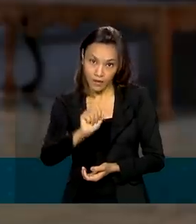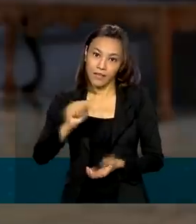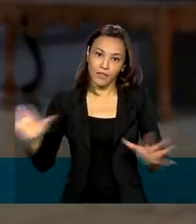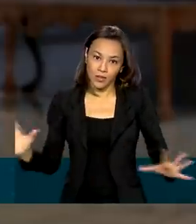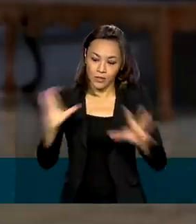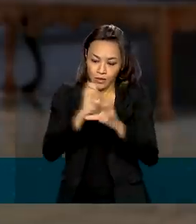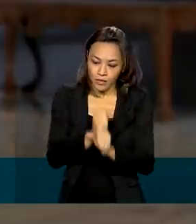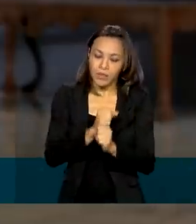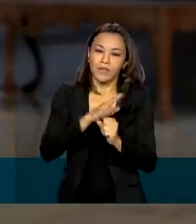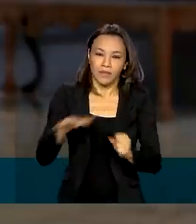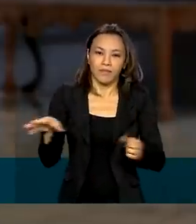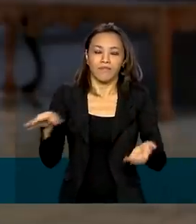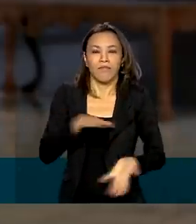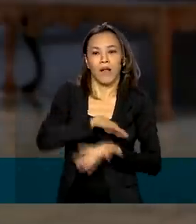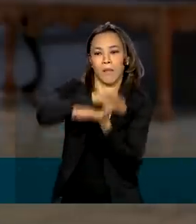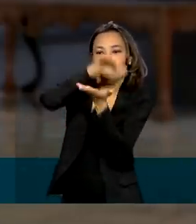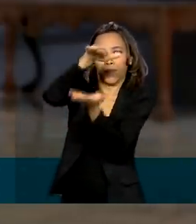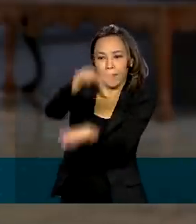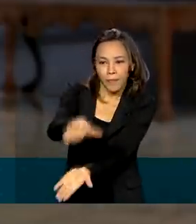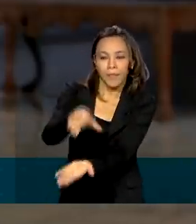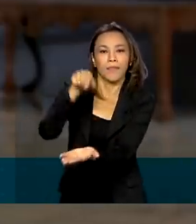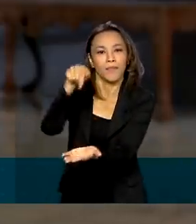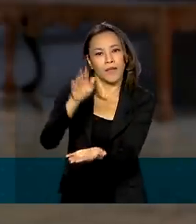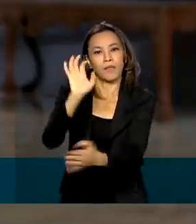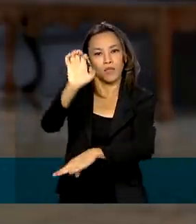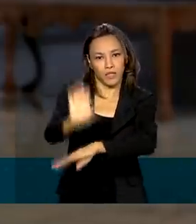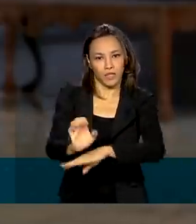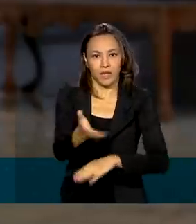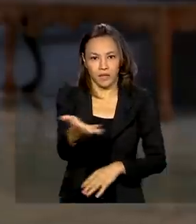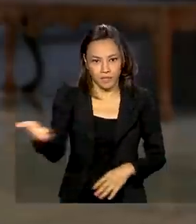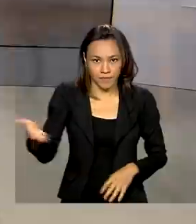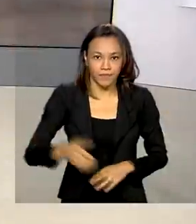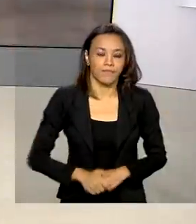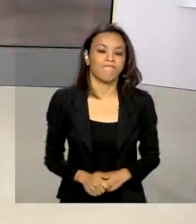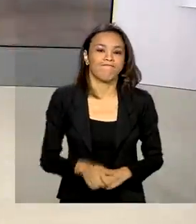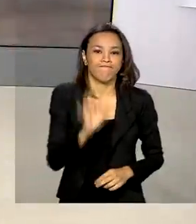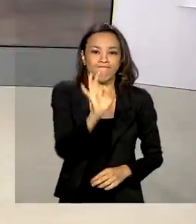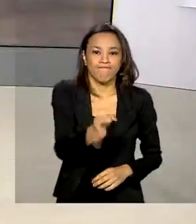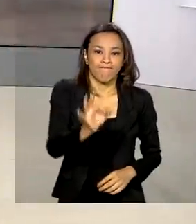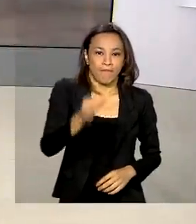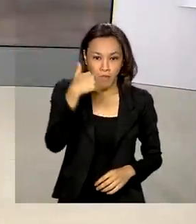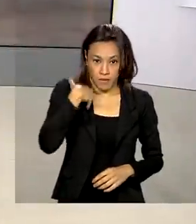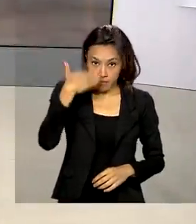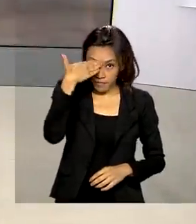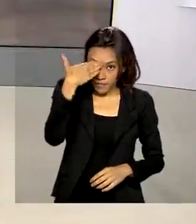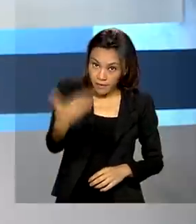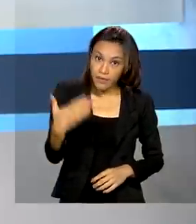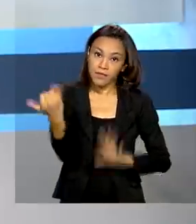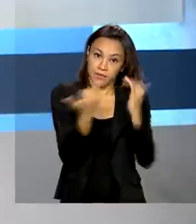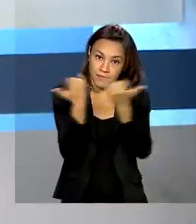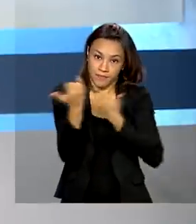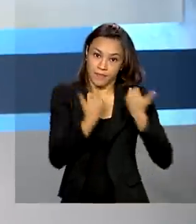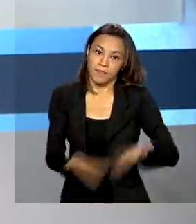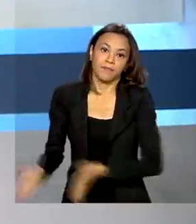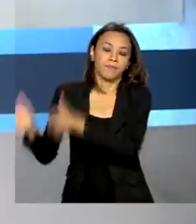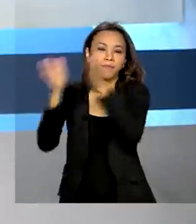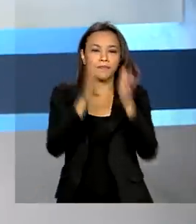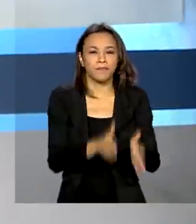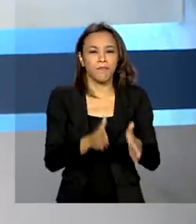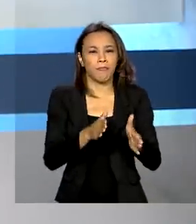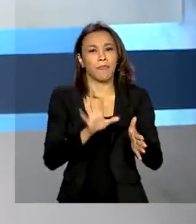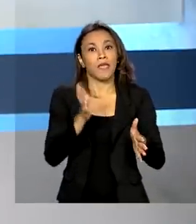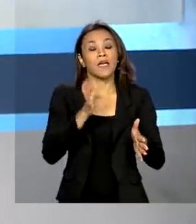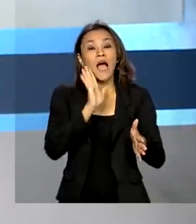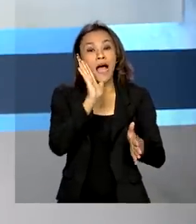Coronavac já disponibilizadas aí no estado. Renata? Tá certo, Glauco. Muito obrigada pelas suas informações. E olha, assim que